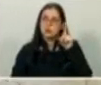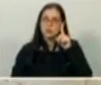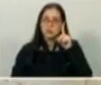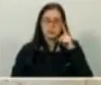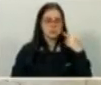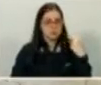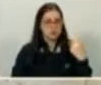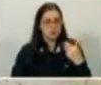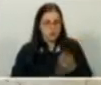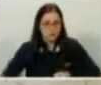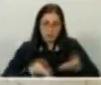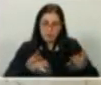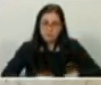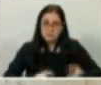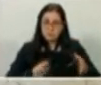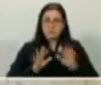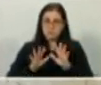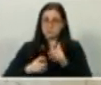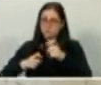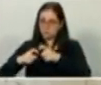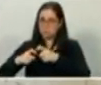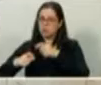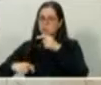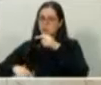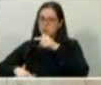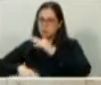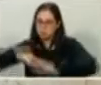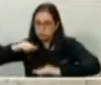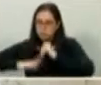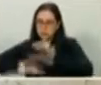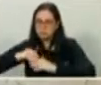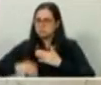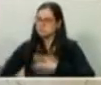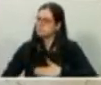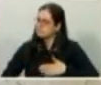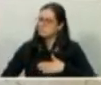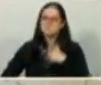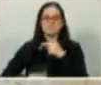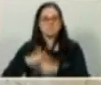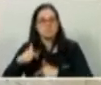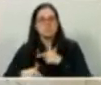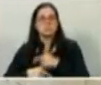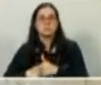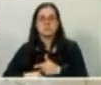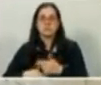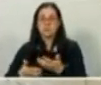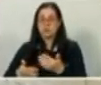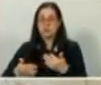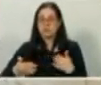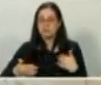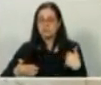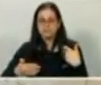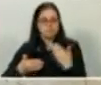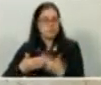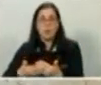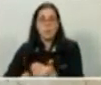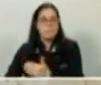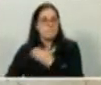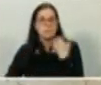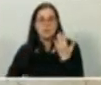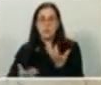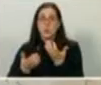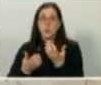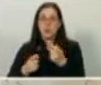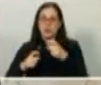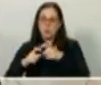mandato, mas exerço a minha profissão, gosto da minha profissão, vou morrer exercendo a medicina enquanto eu conseguir operar os meus